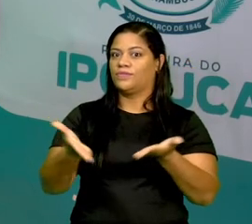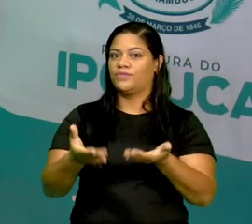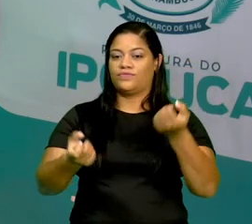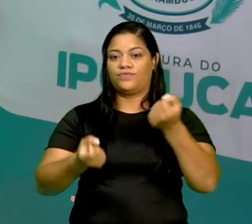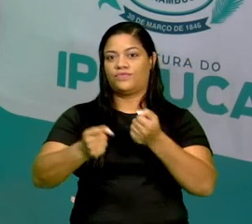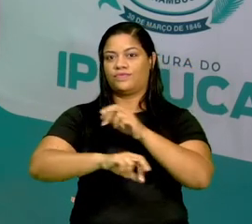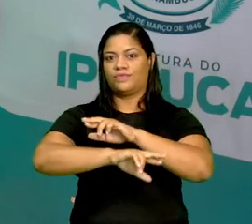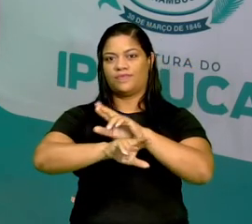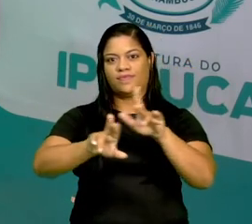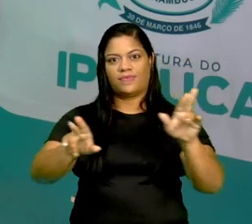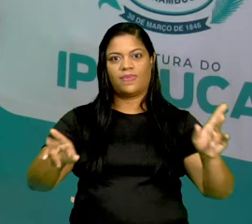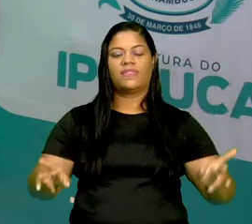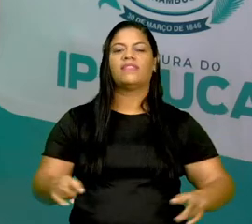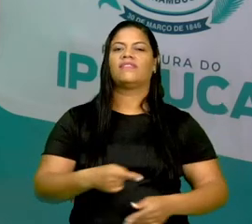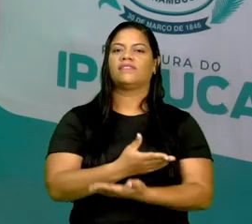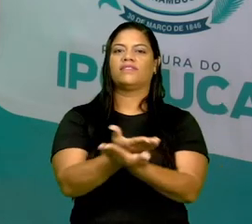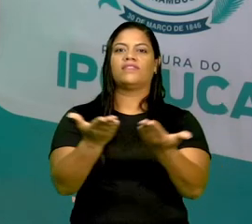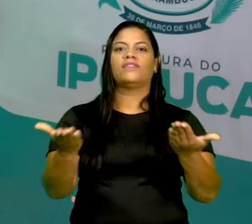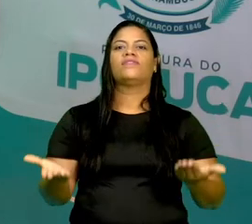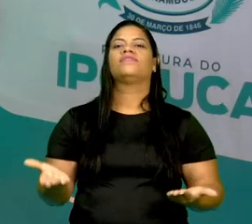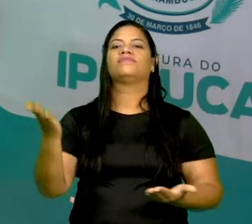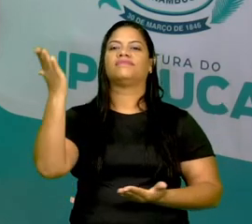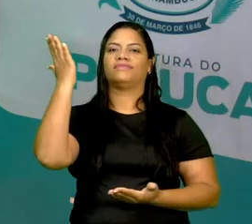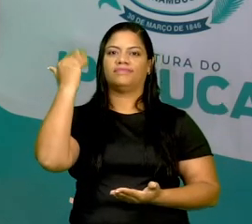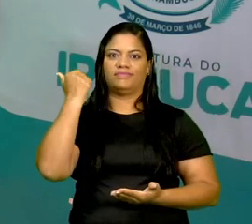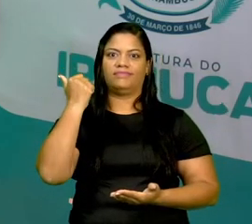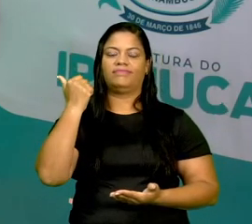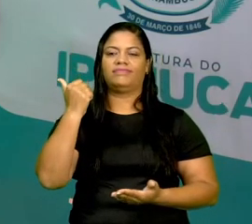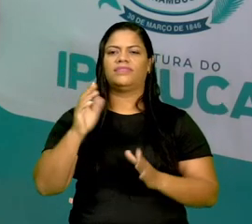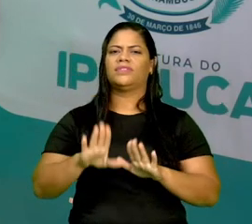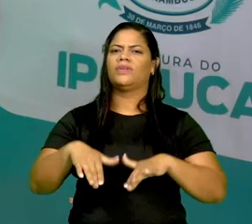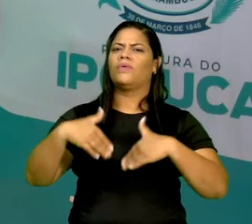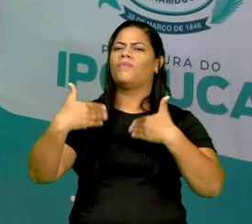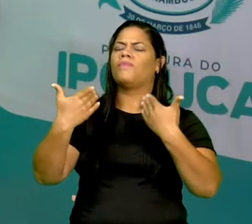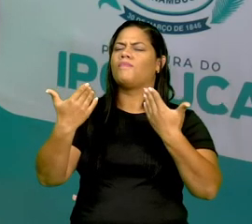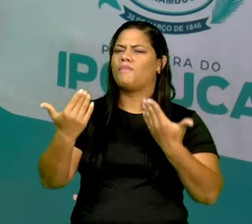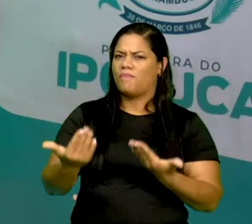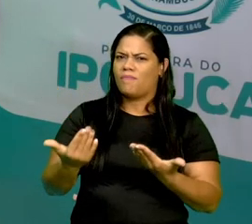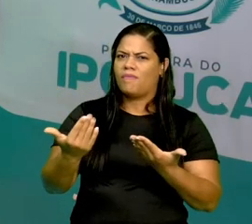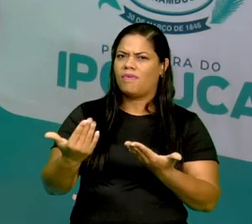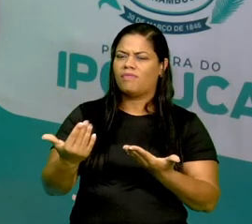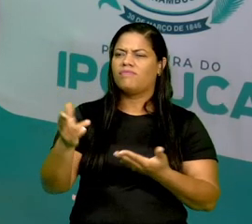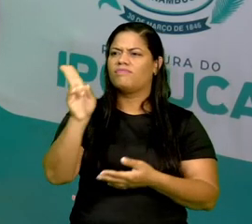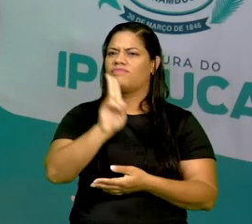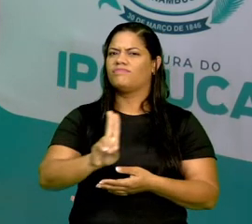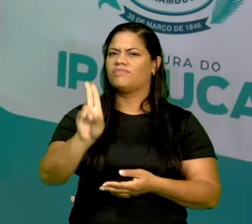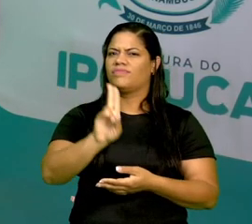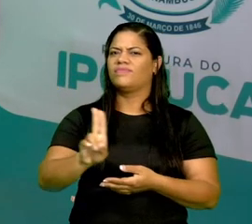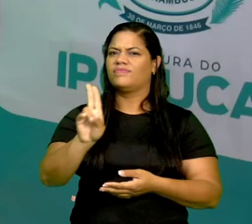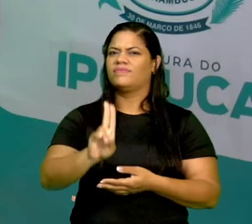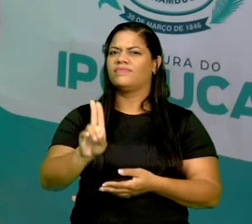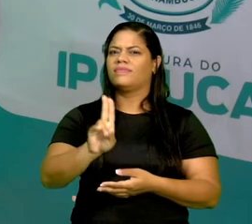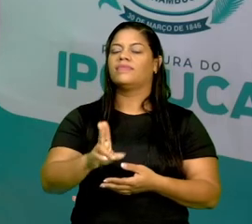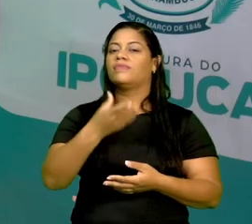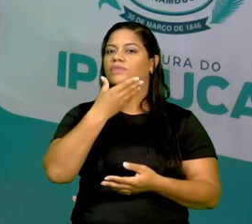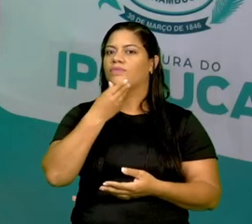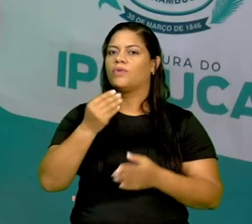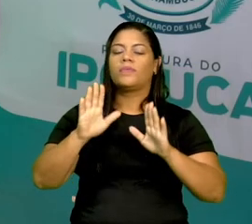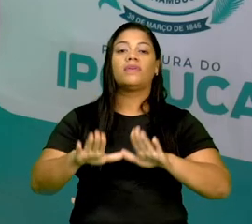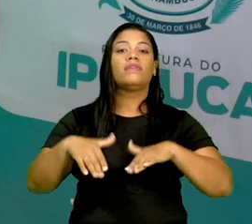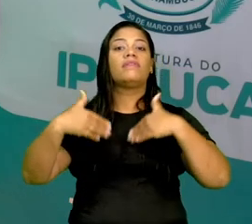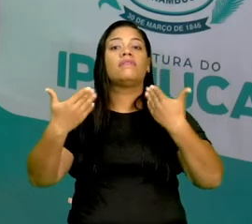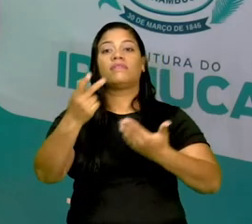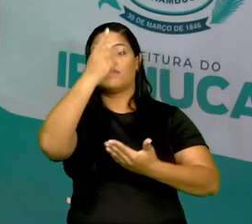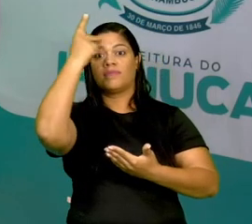meio de transporte, e vocês vão pesquisar. Qual foi o primeiro meio de transporte construído pelo homem e quem o